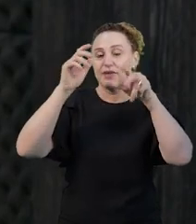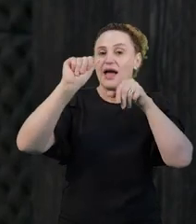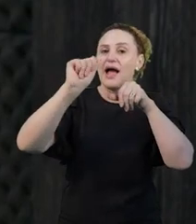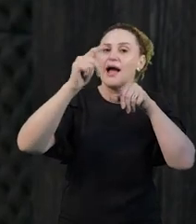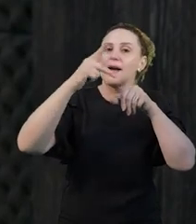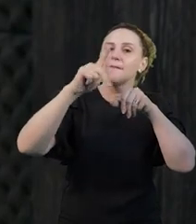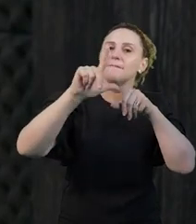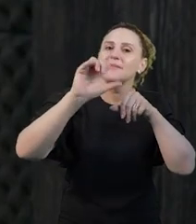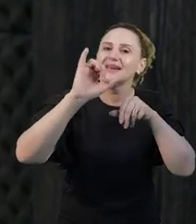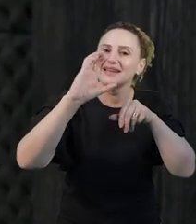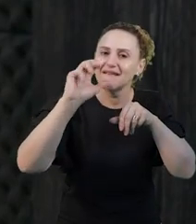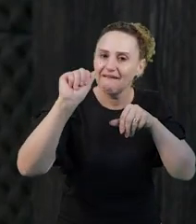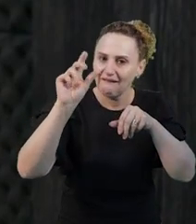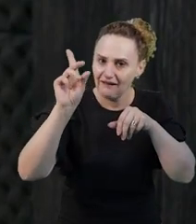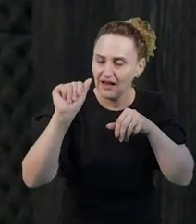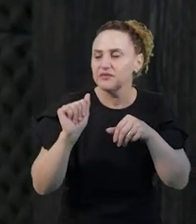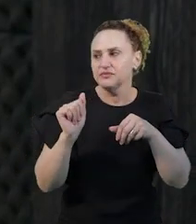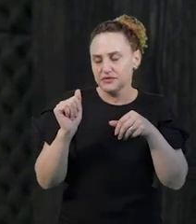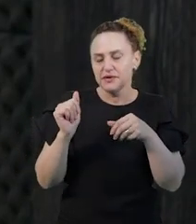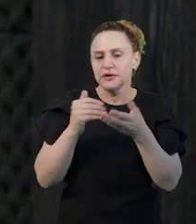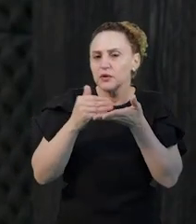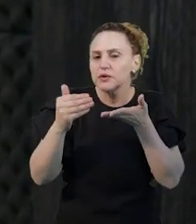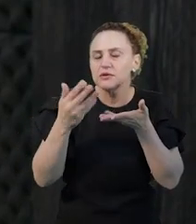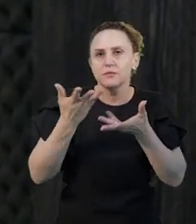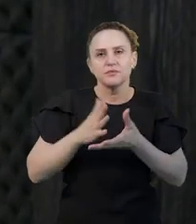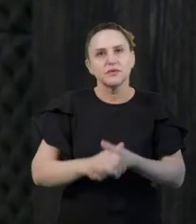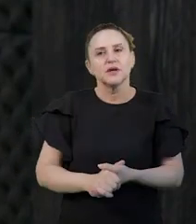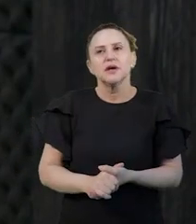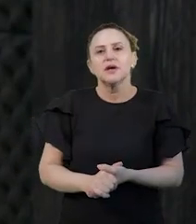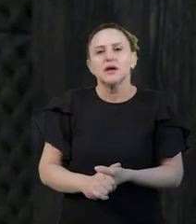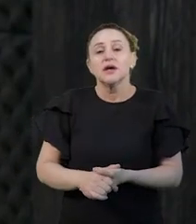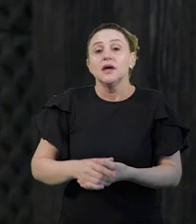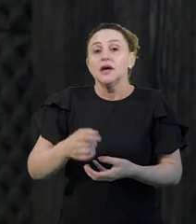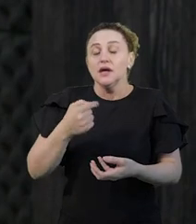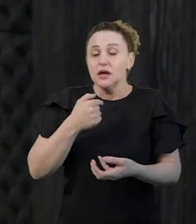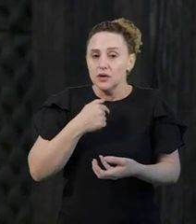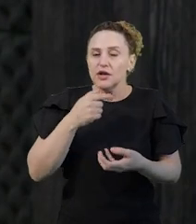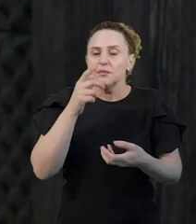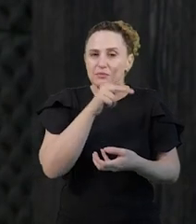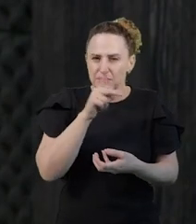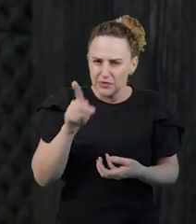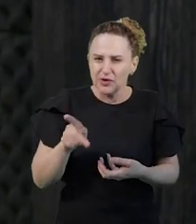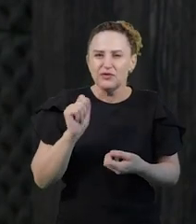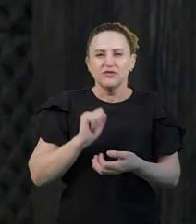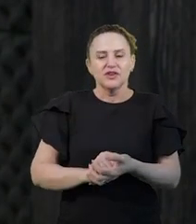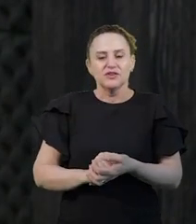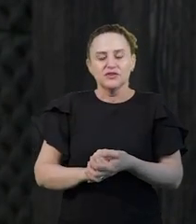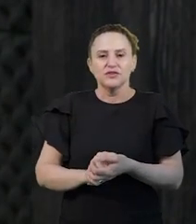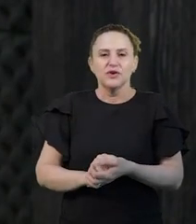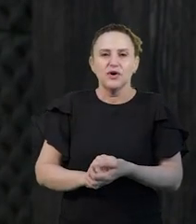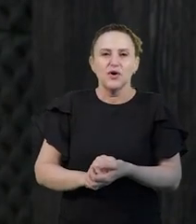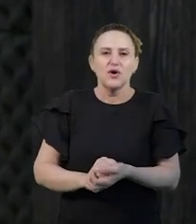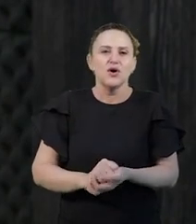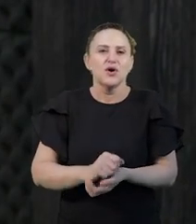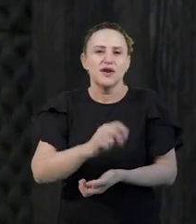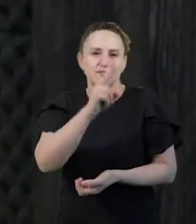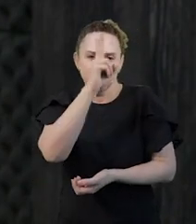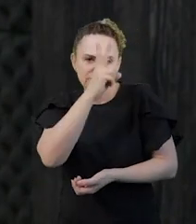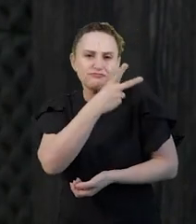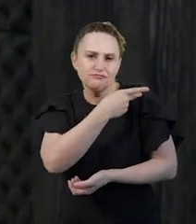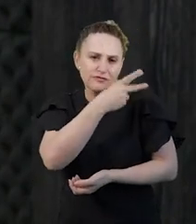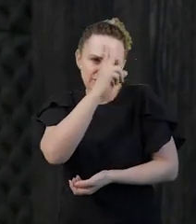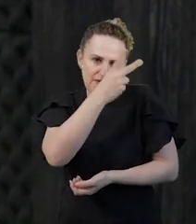era na oportunidade, à época, eu era professor da educação básica, ou ainda que chamava-se primeiro, segundo grau, né?